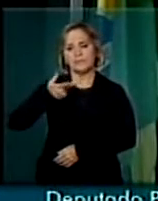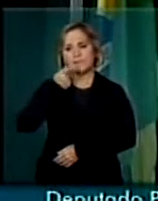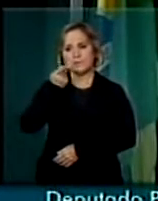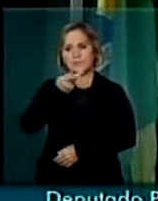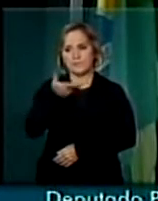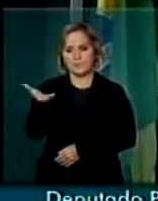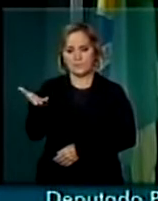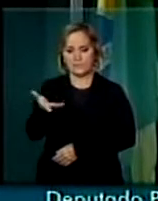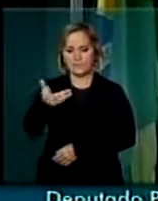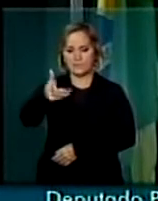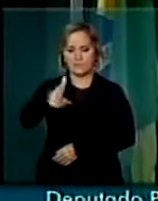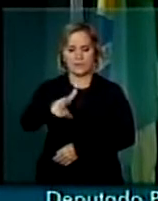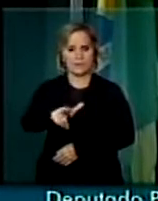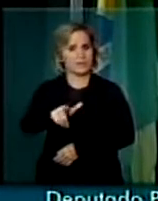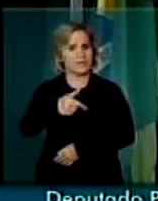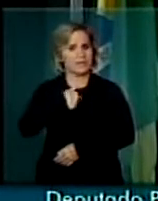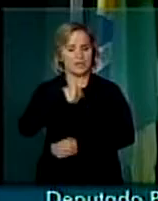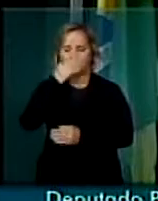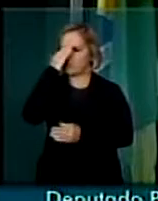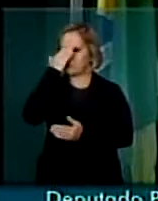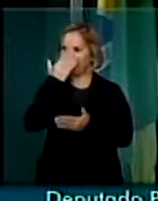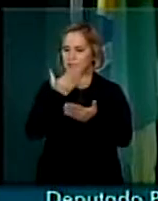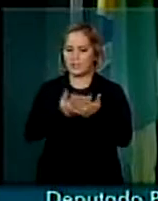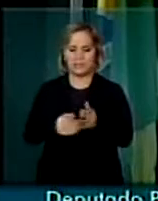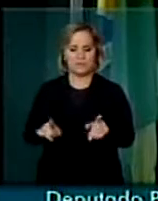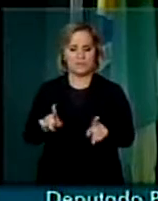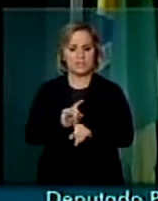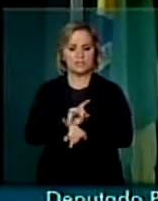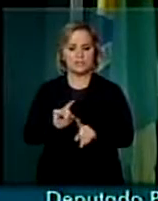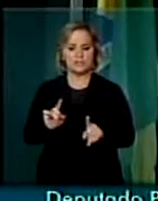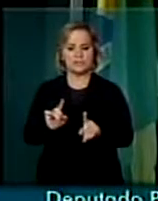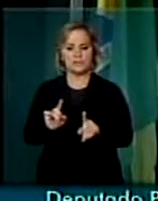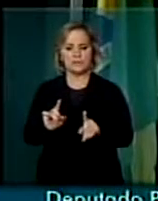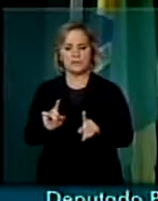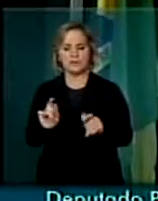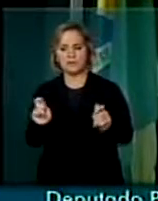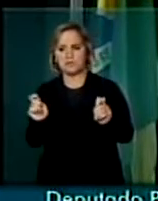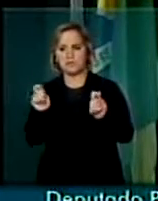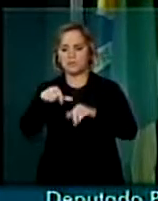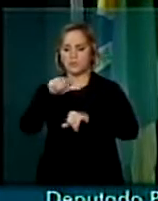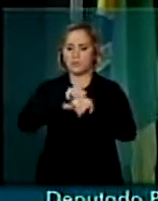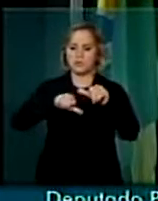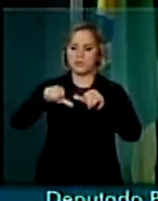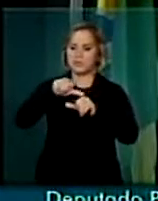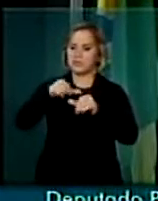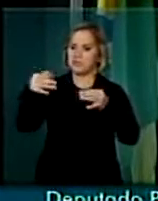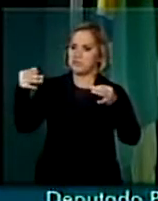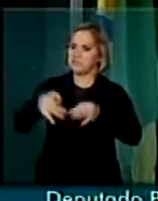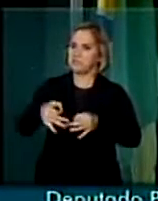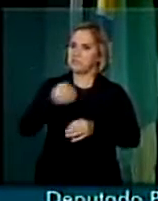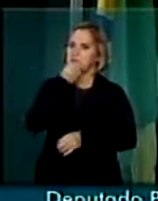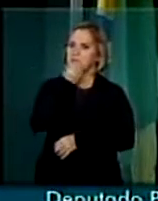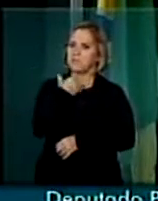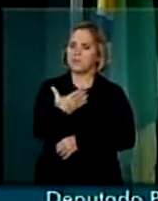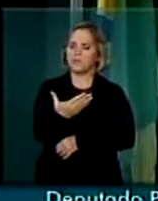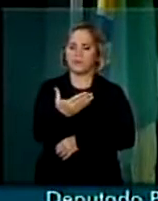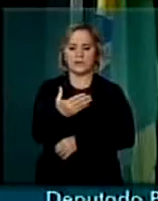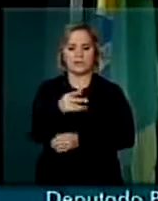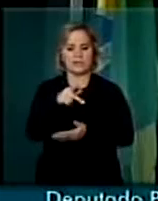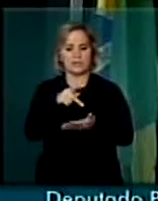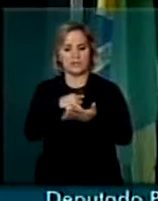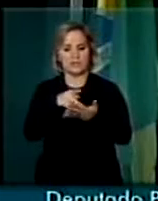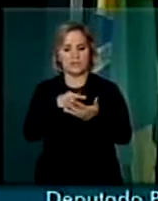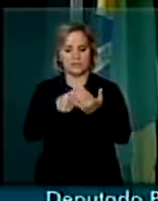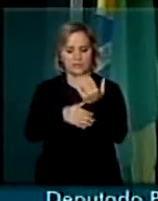que não acredito na possibilidade de uma mudança substancial na realidade da